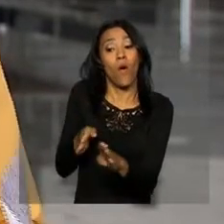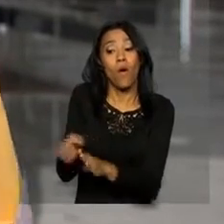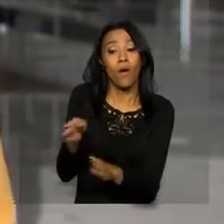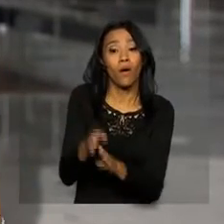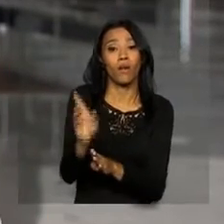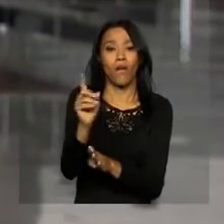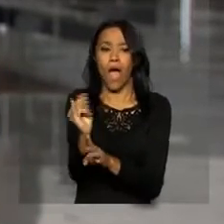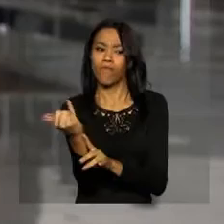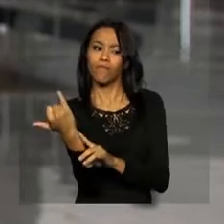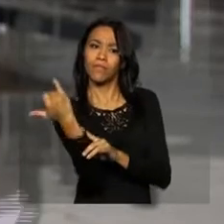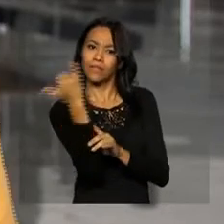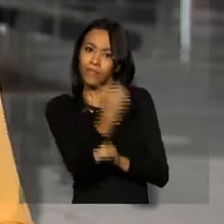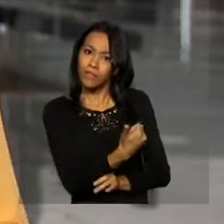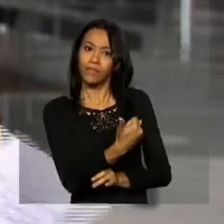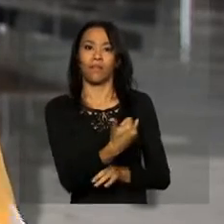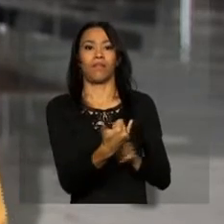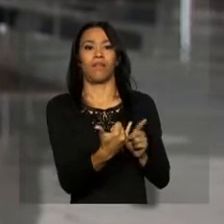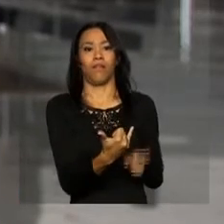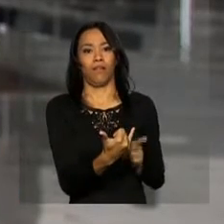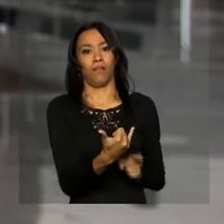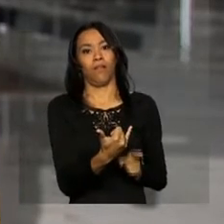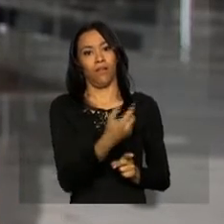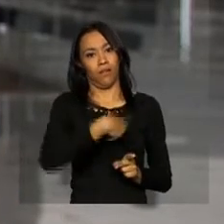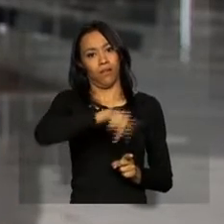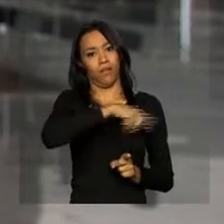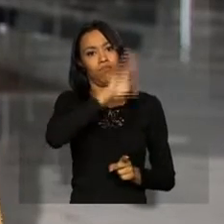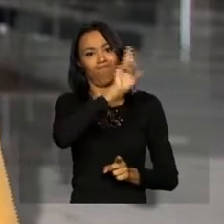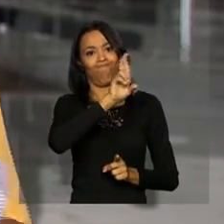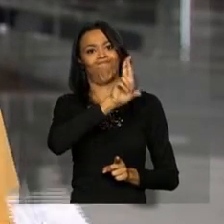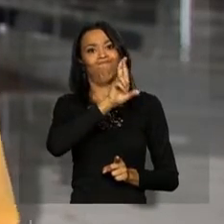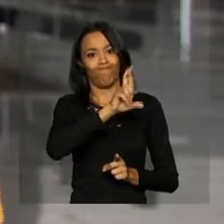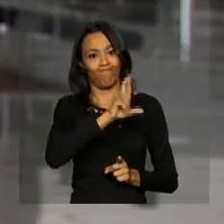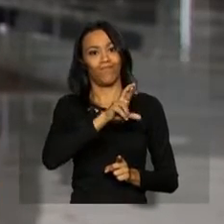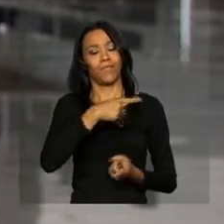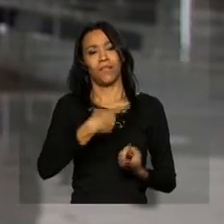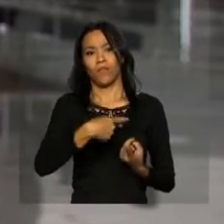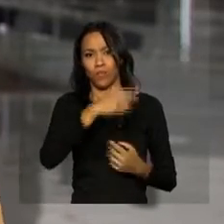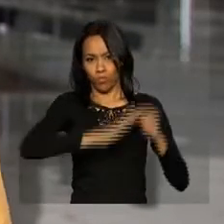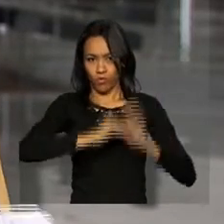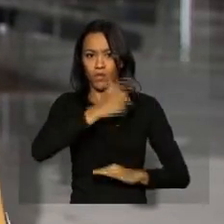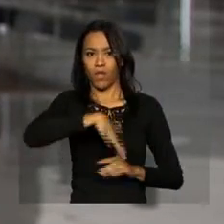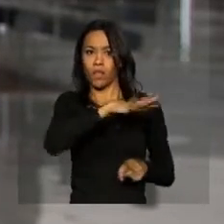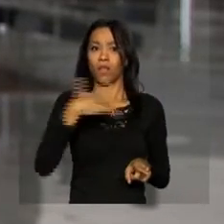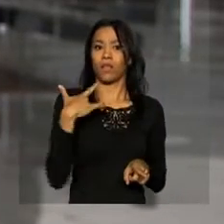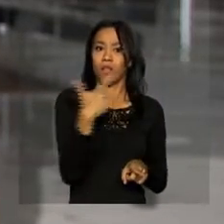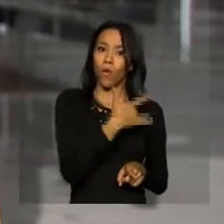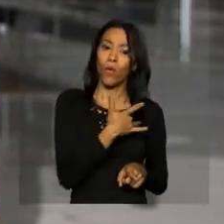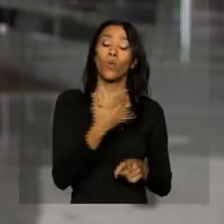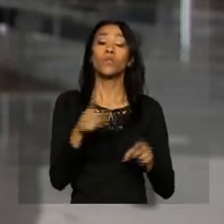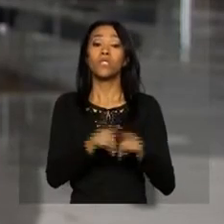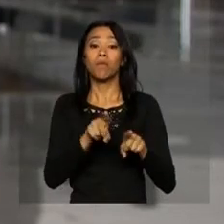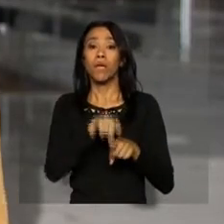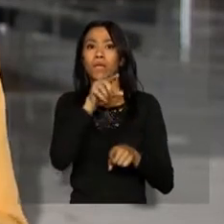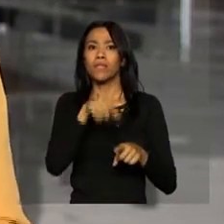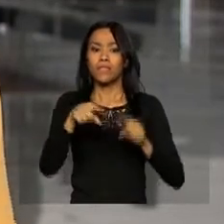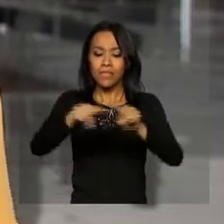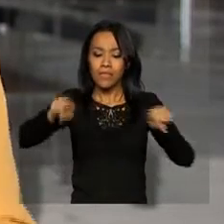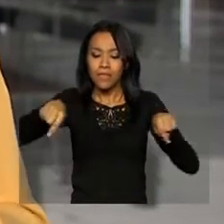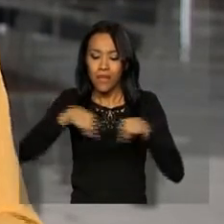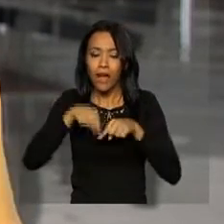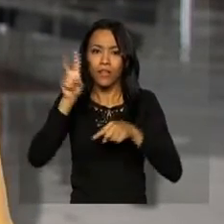notificar as autoridades responsáveis, enfim, os agentes e as salas de controle em cada estado